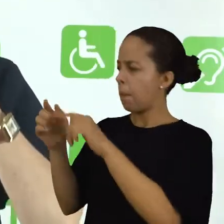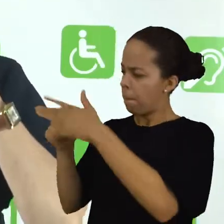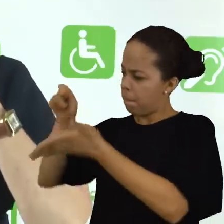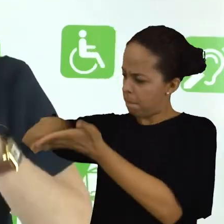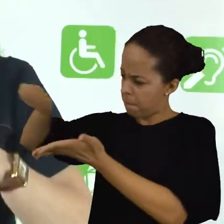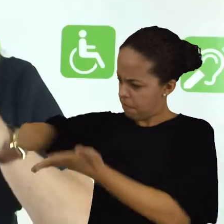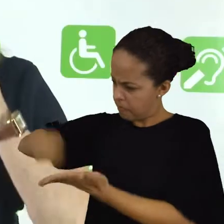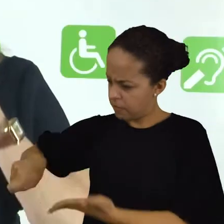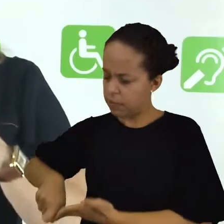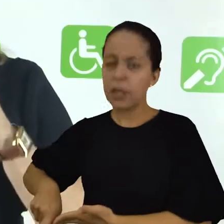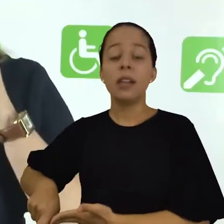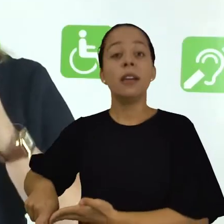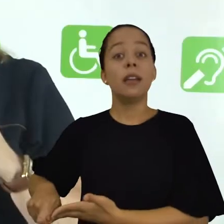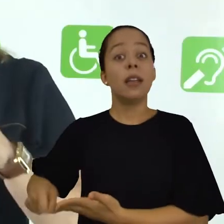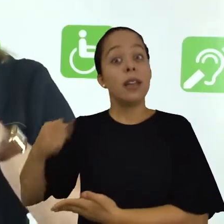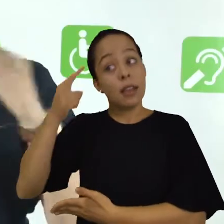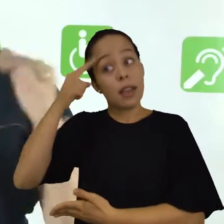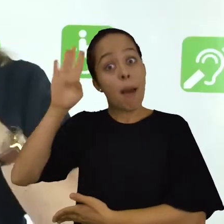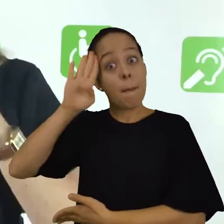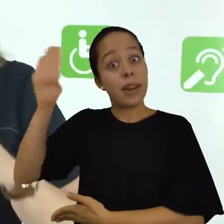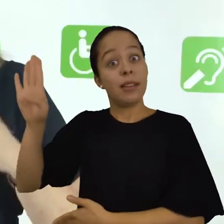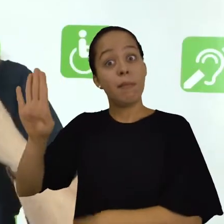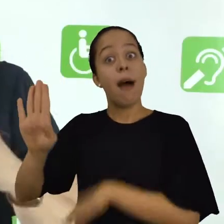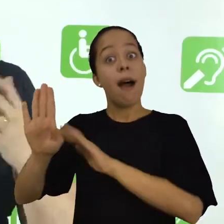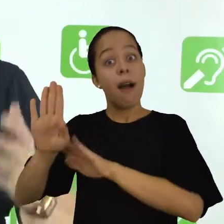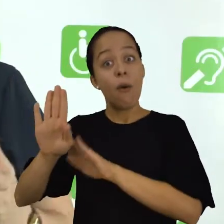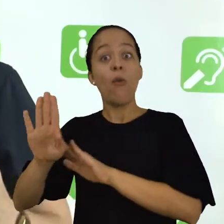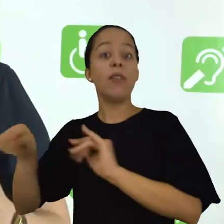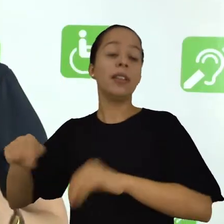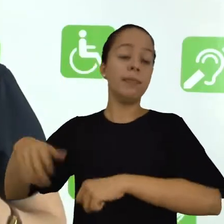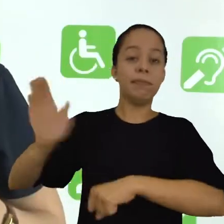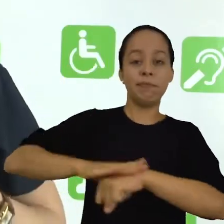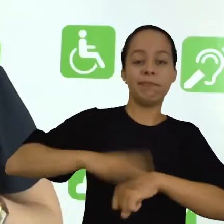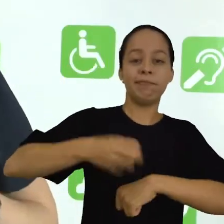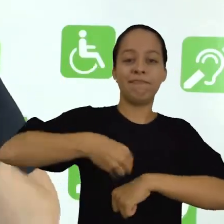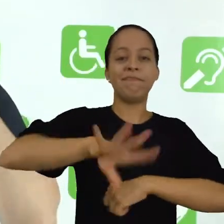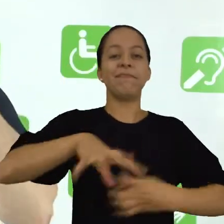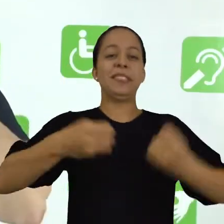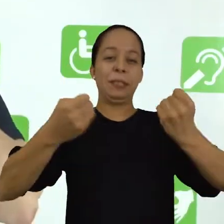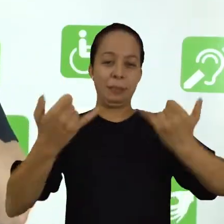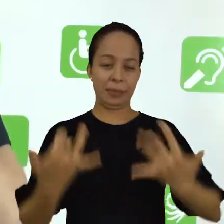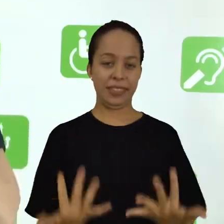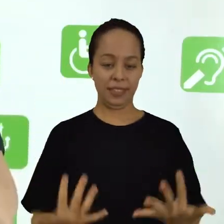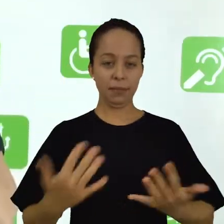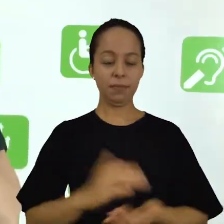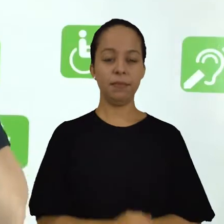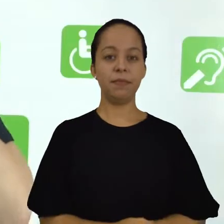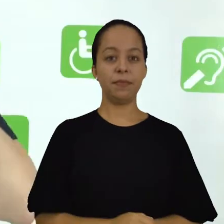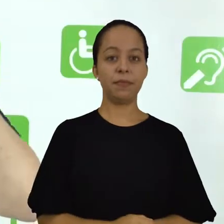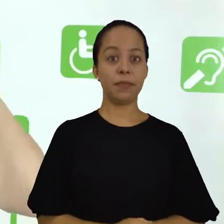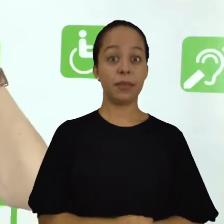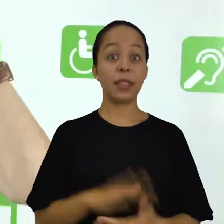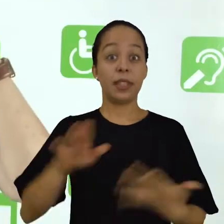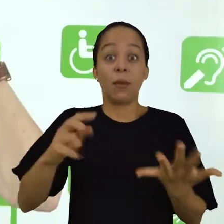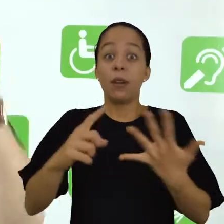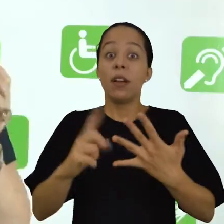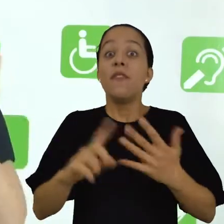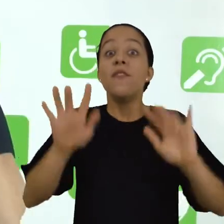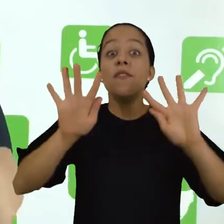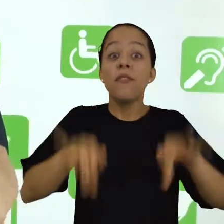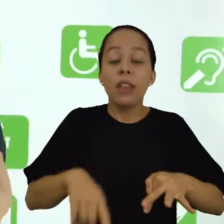a ideia que foi transmitida nessa informação. E, para finalizar, você